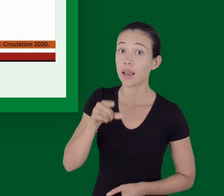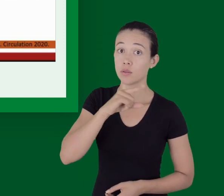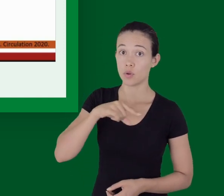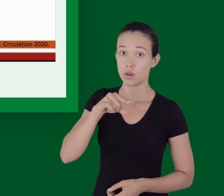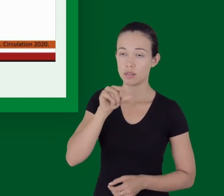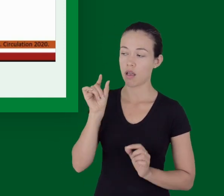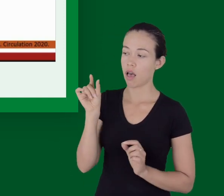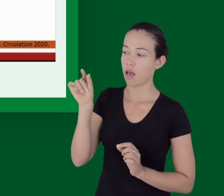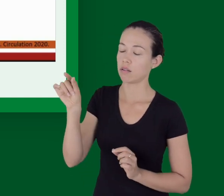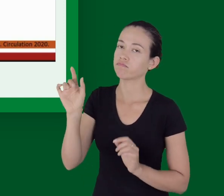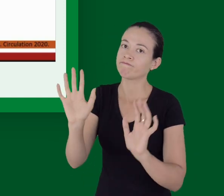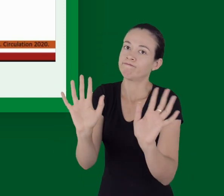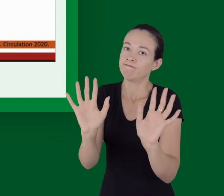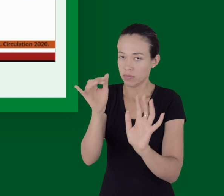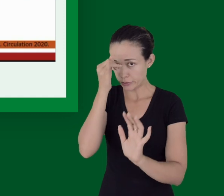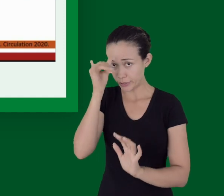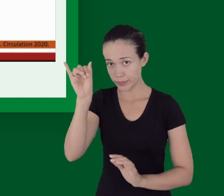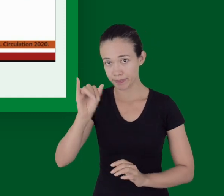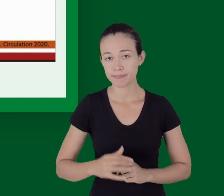liberado. O que a gente vai fazer?